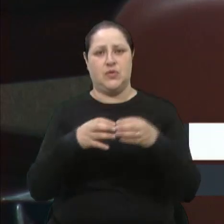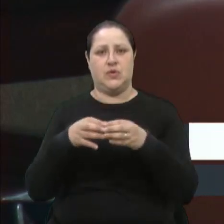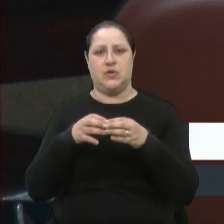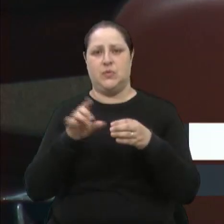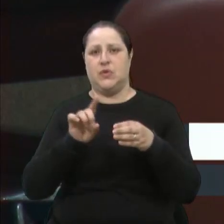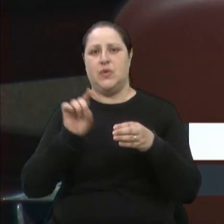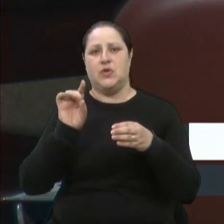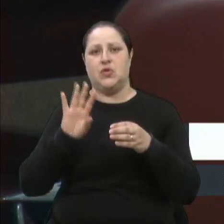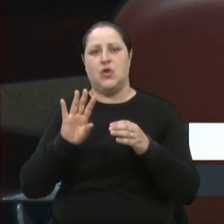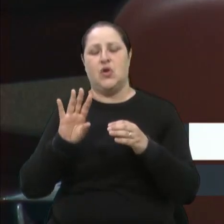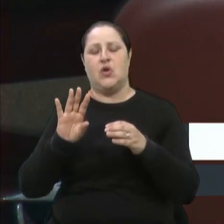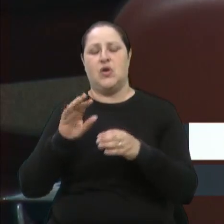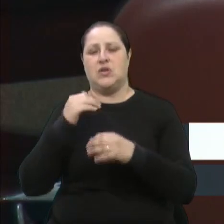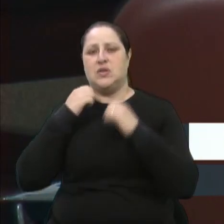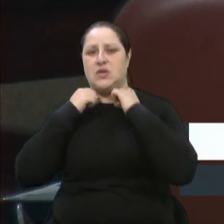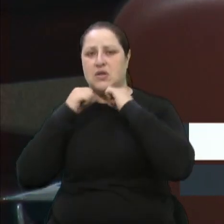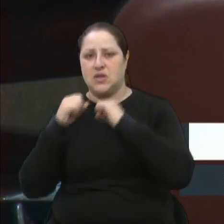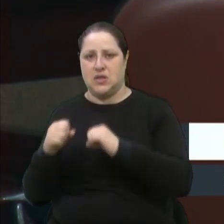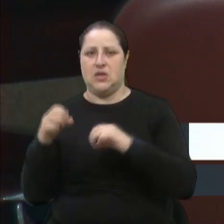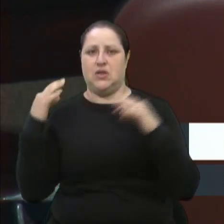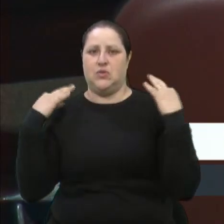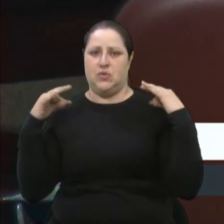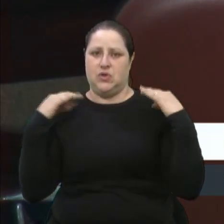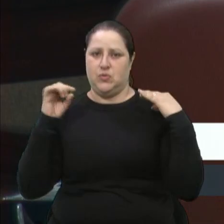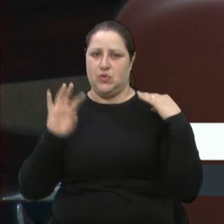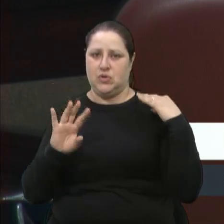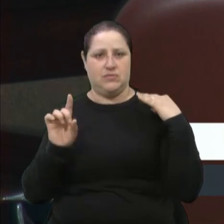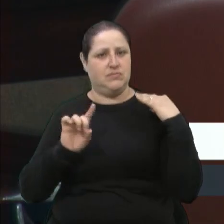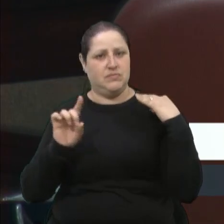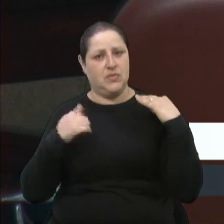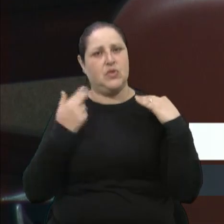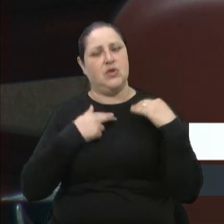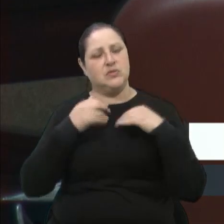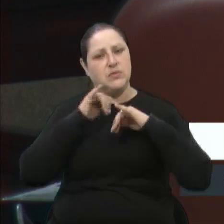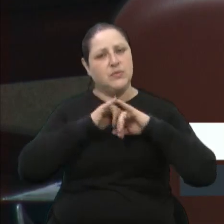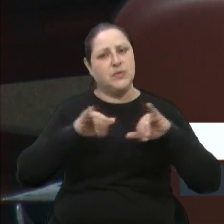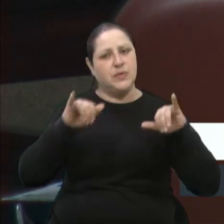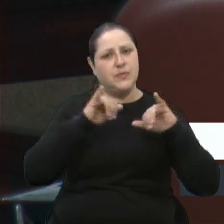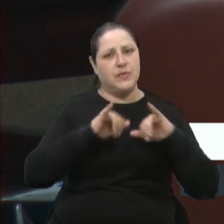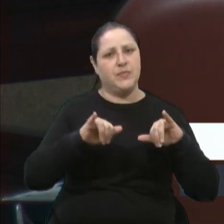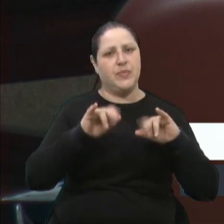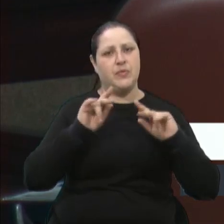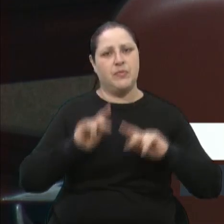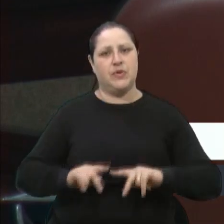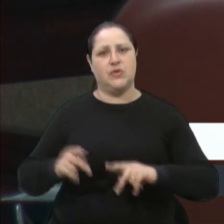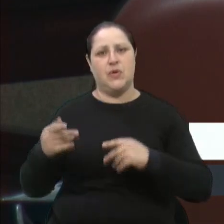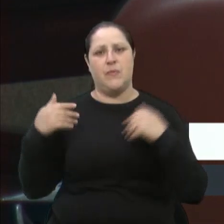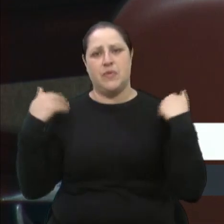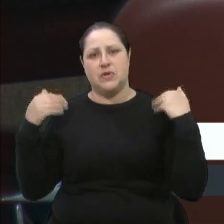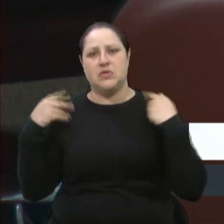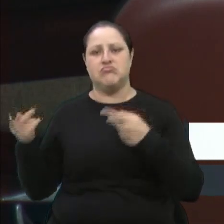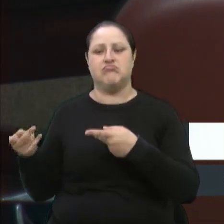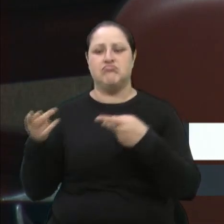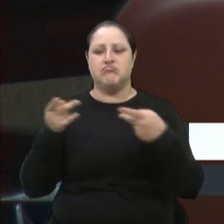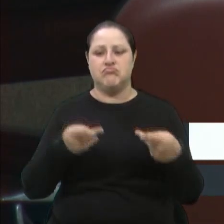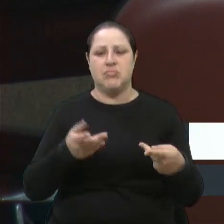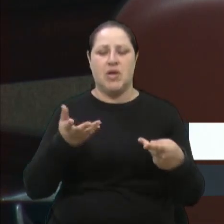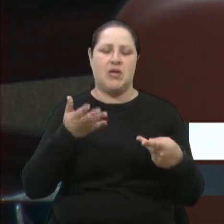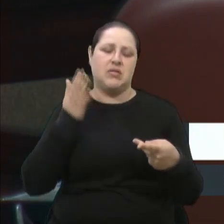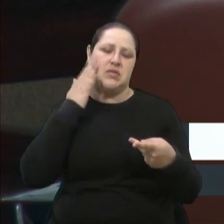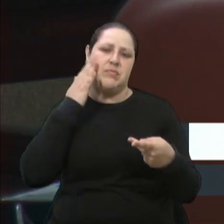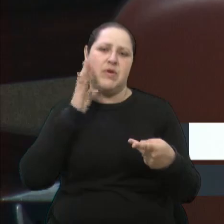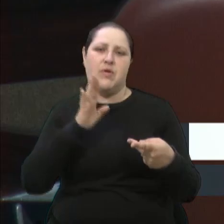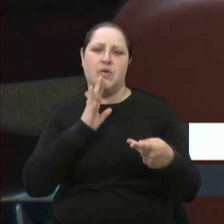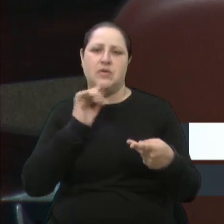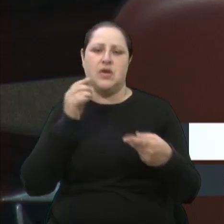do Turismo. E, realmente, o turista, quando vem, ele quer ver Caxias do Sul, ele quer saber o que tem mais. Então, se todos nós pudermos divulgar